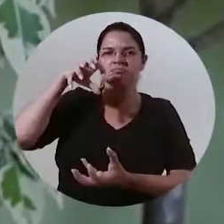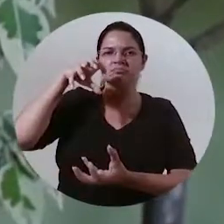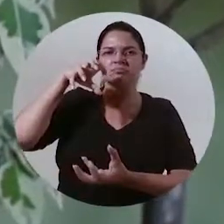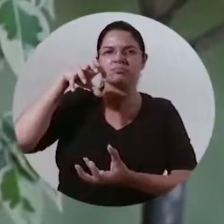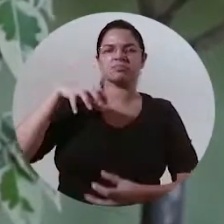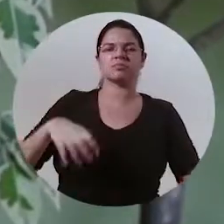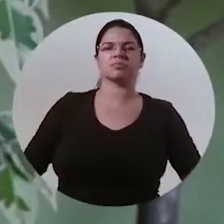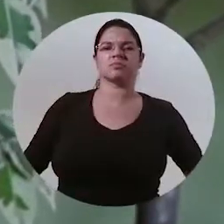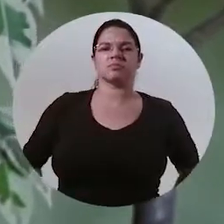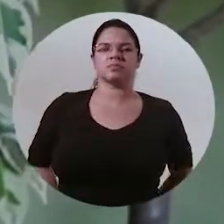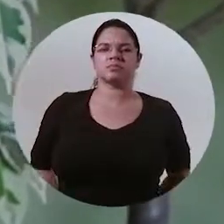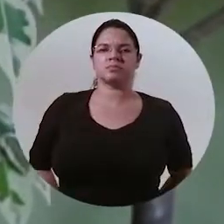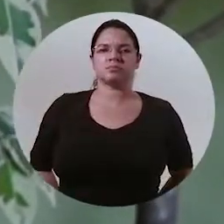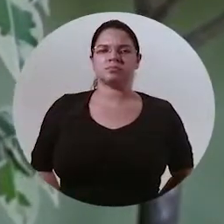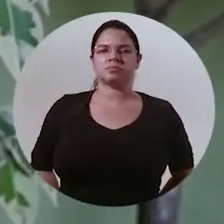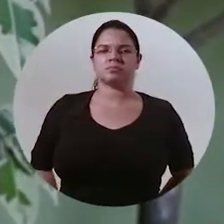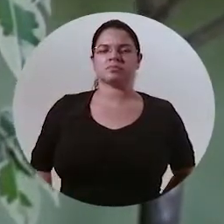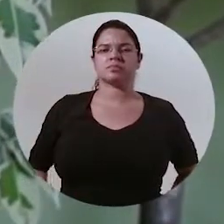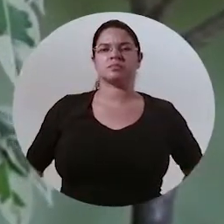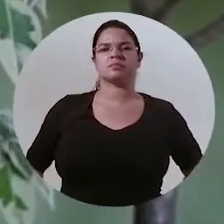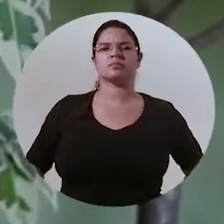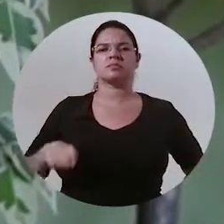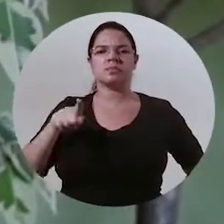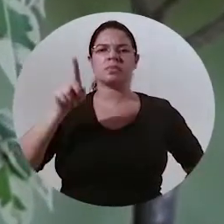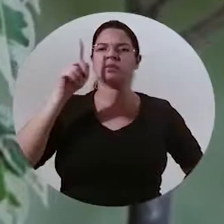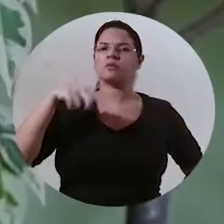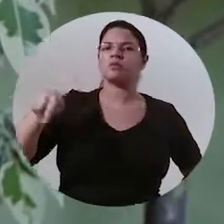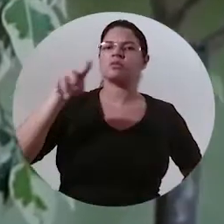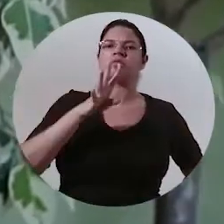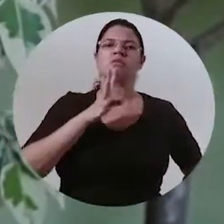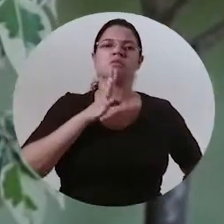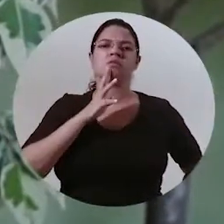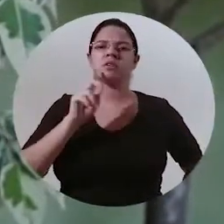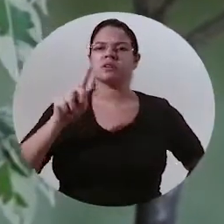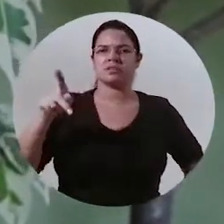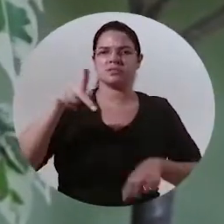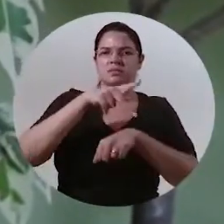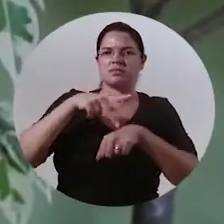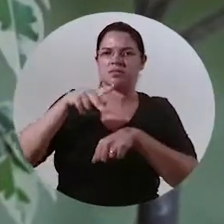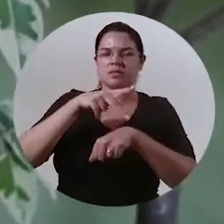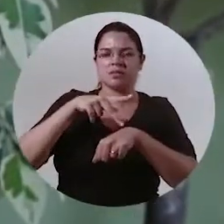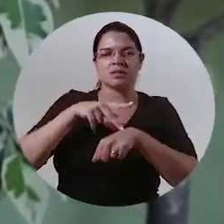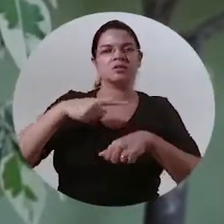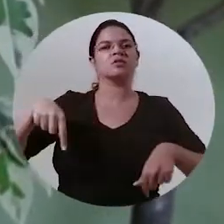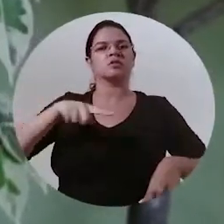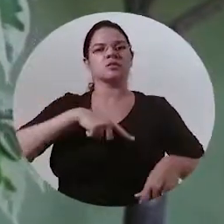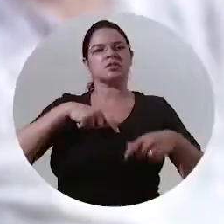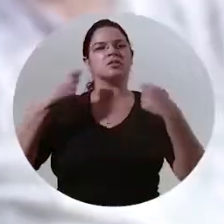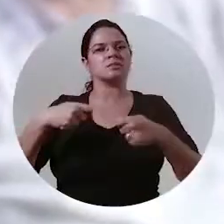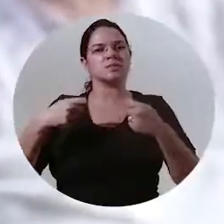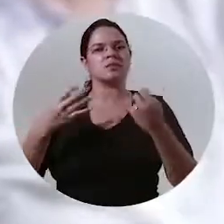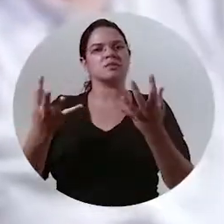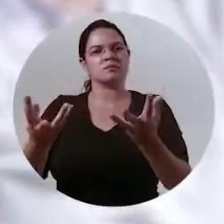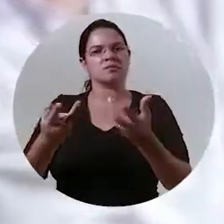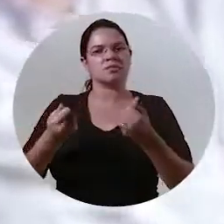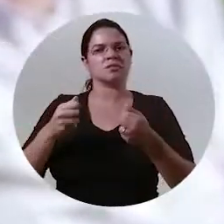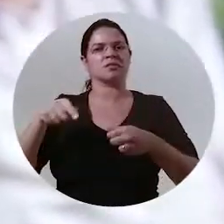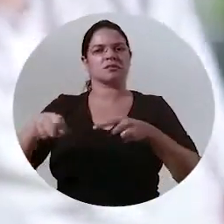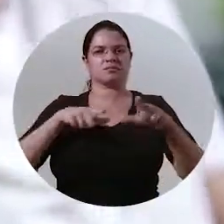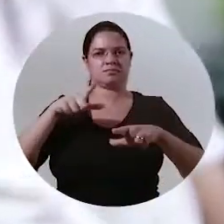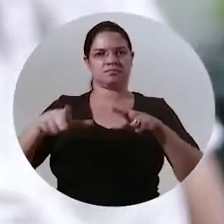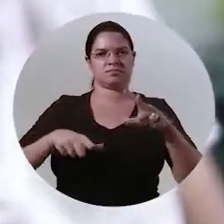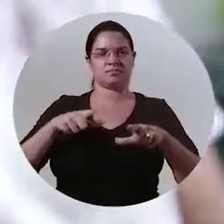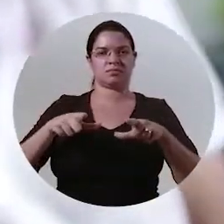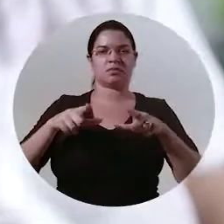nessa faixa etária de idade né e praticamente são desconhecidos nesse país de nós e isso aí nós precisamos